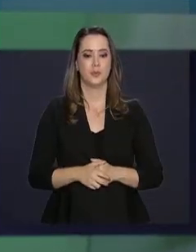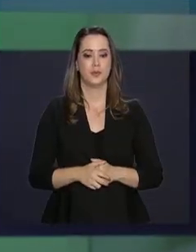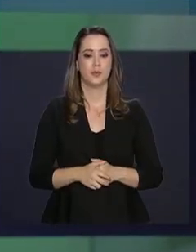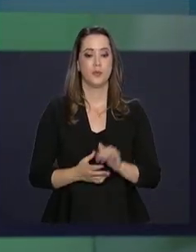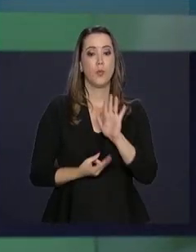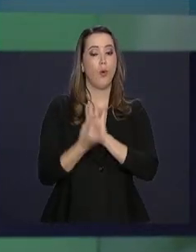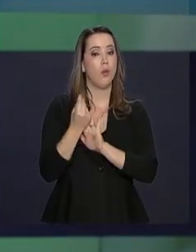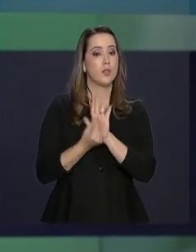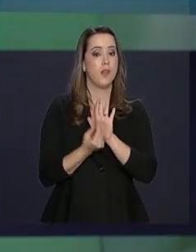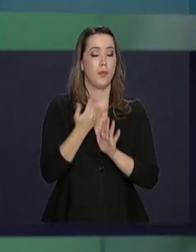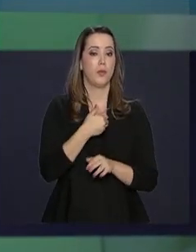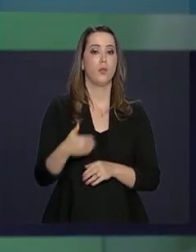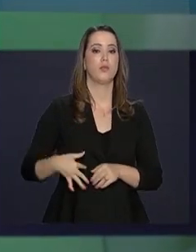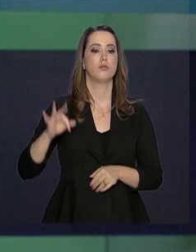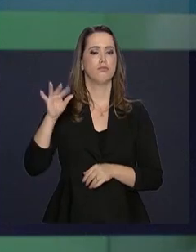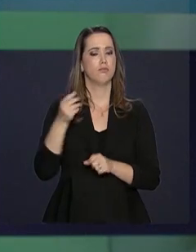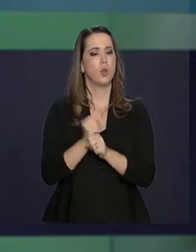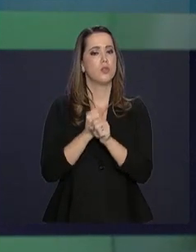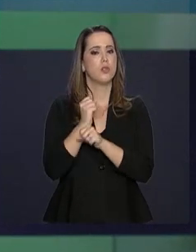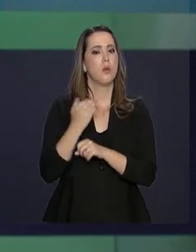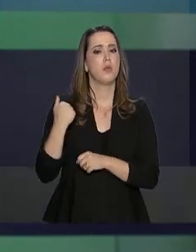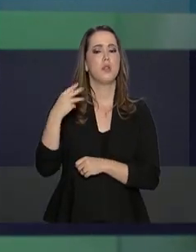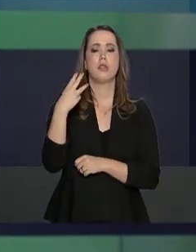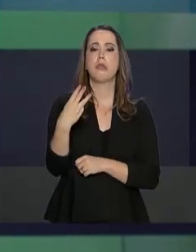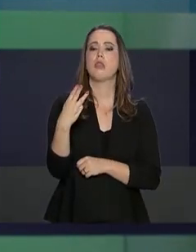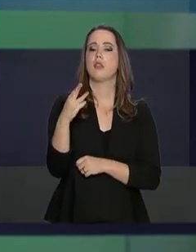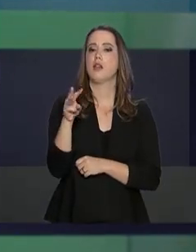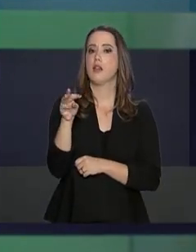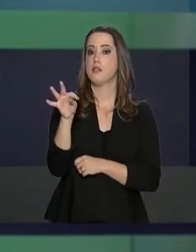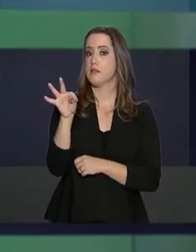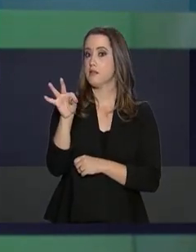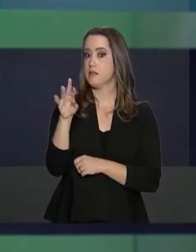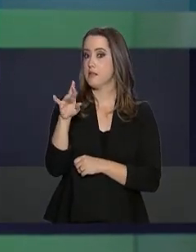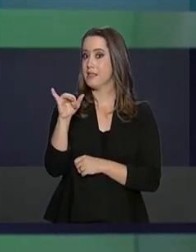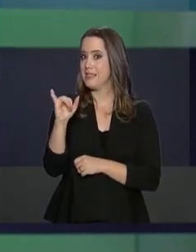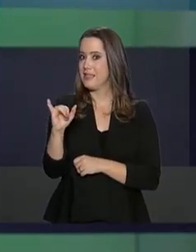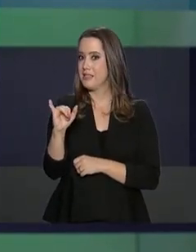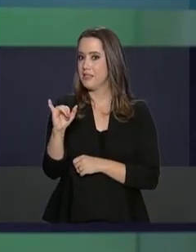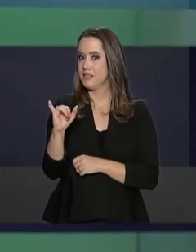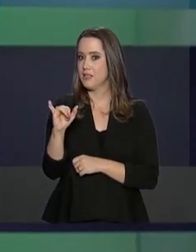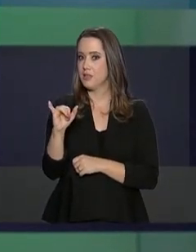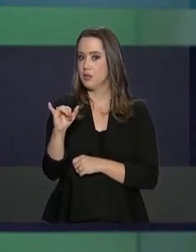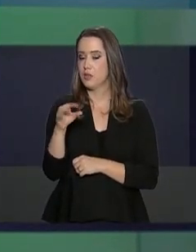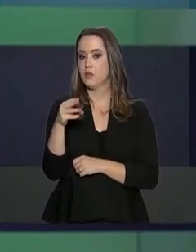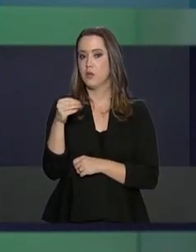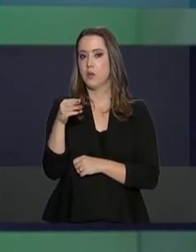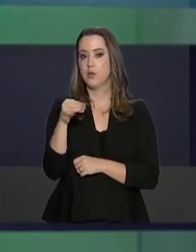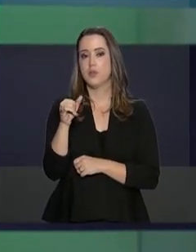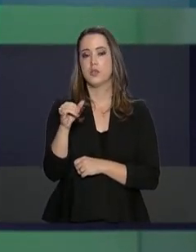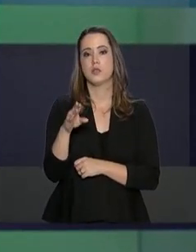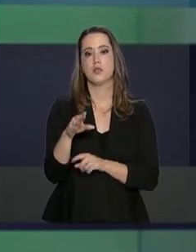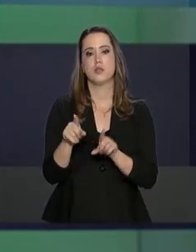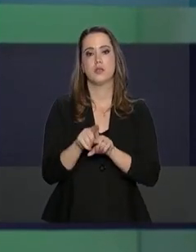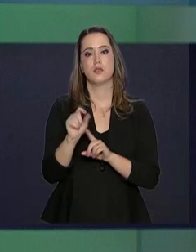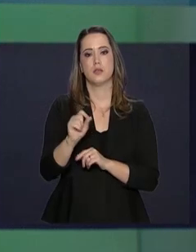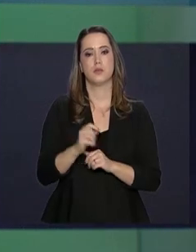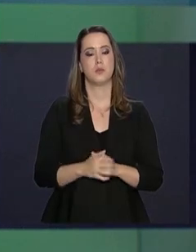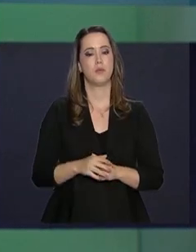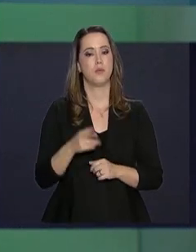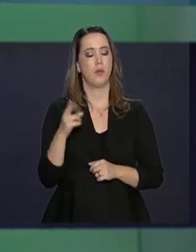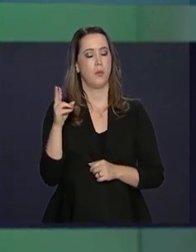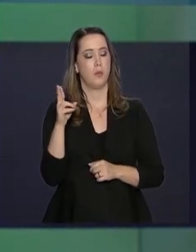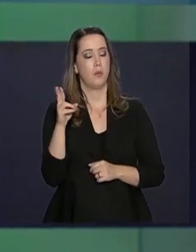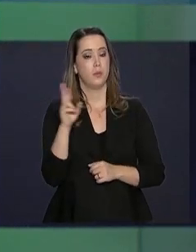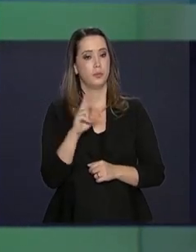O orçamento da União para este ano é de mais de 3 trilhões e 300 bilhões de reais. O